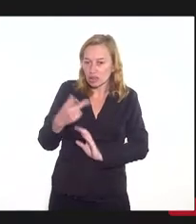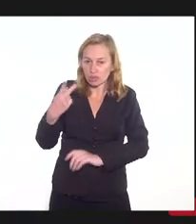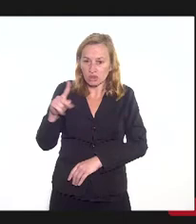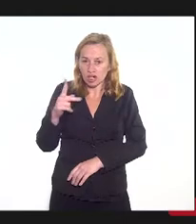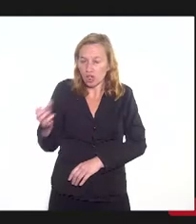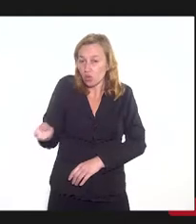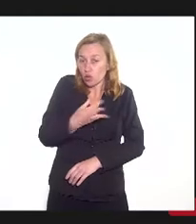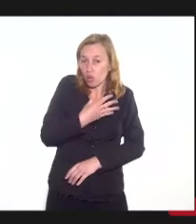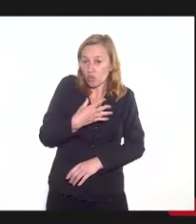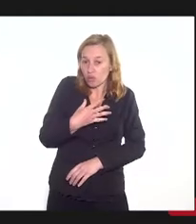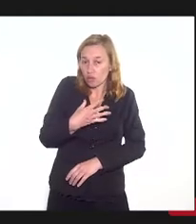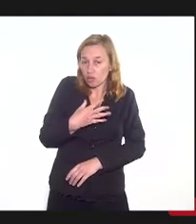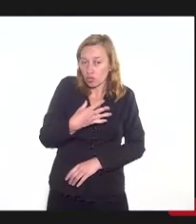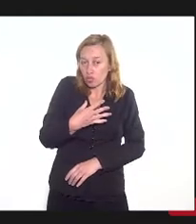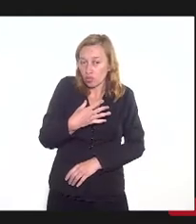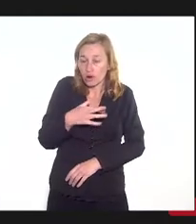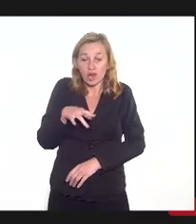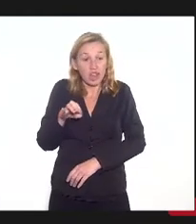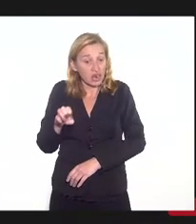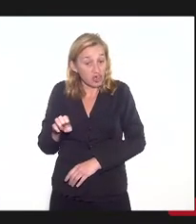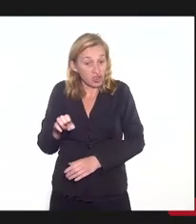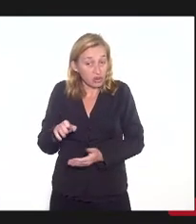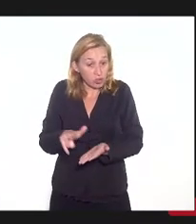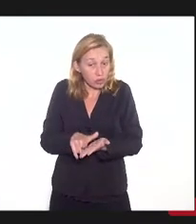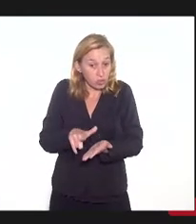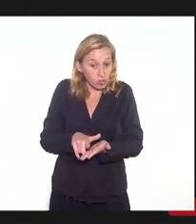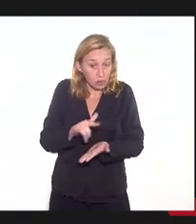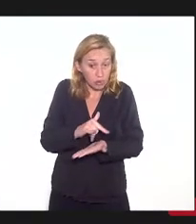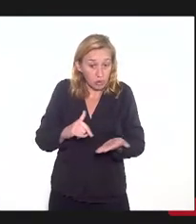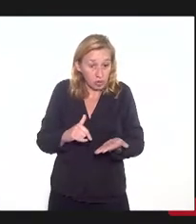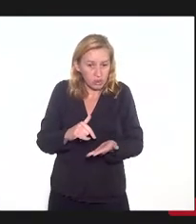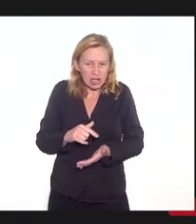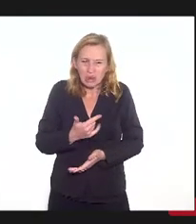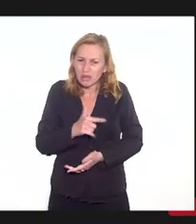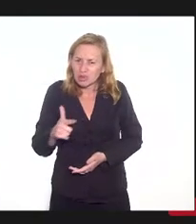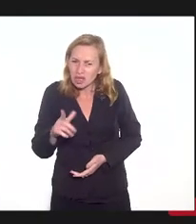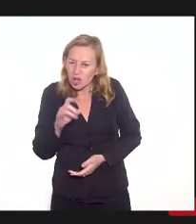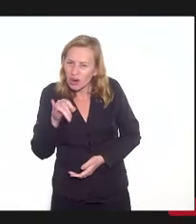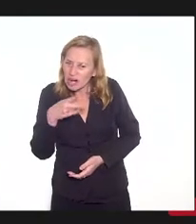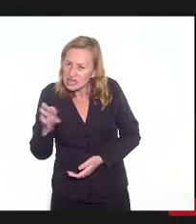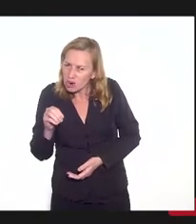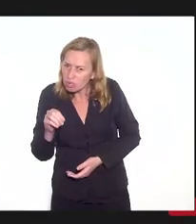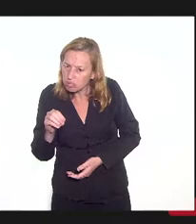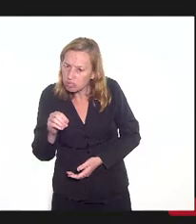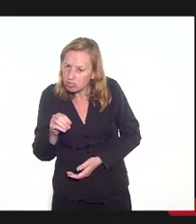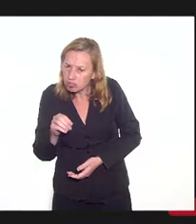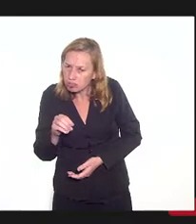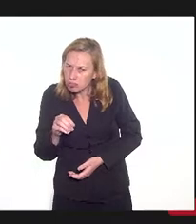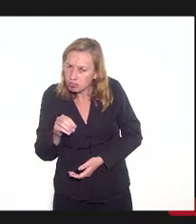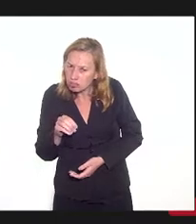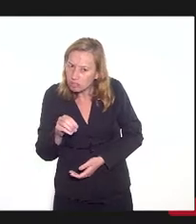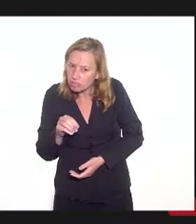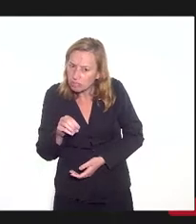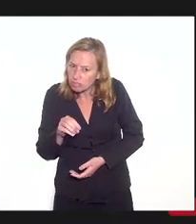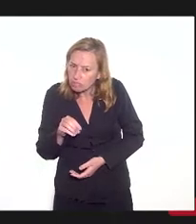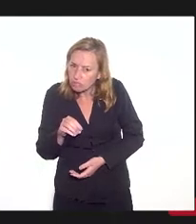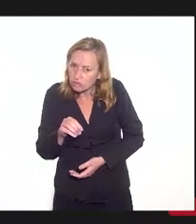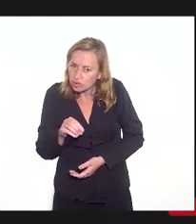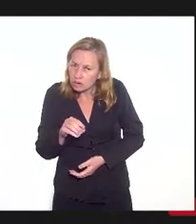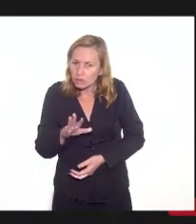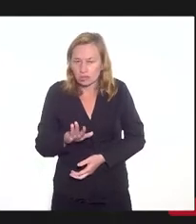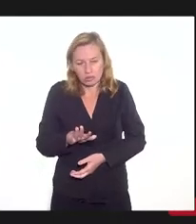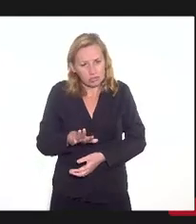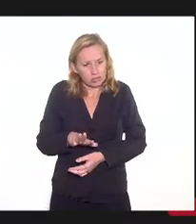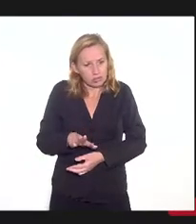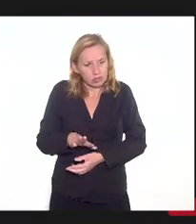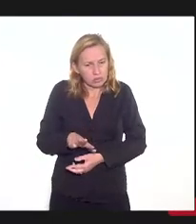regime. É o contrário. Mas sem a homologação? Sem a homologação. Não, mas... Não, mas